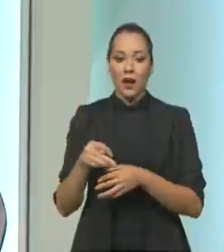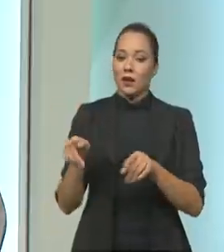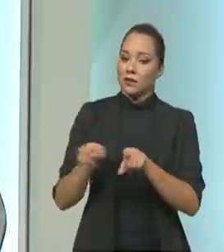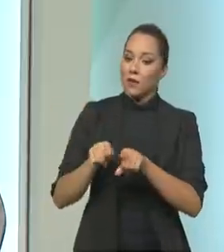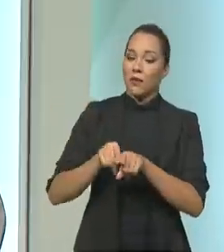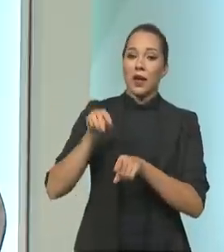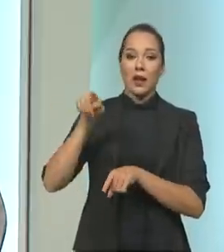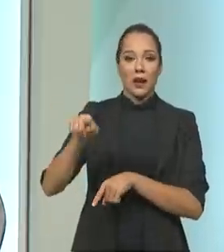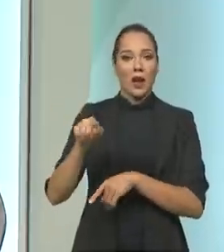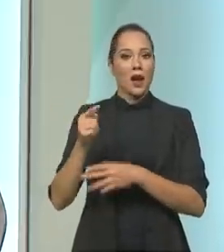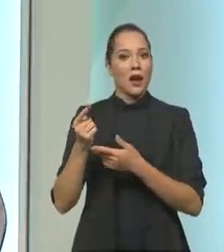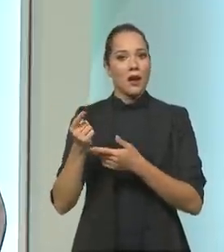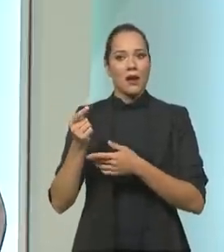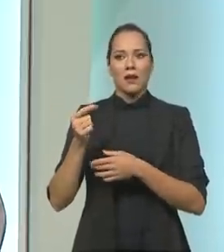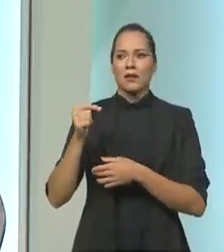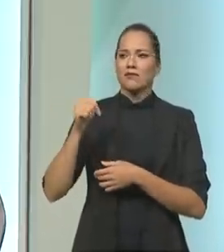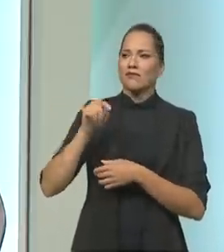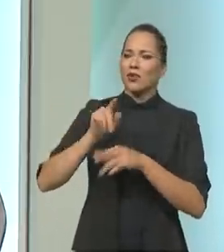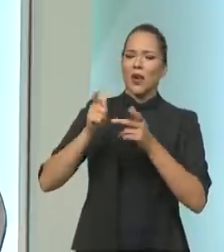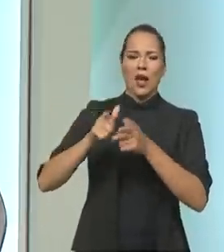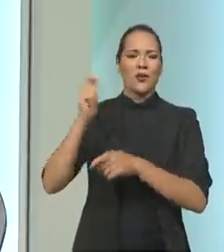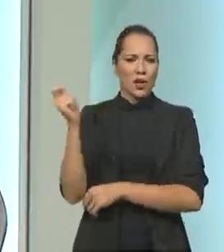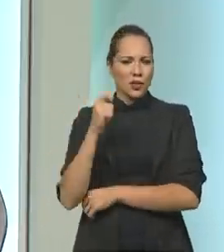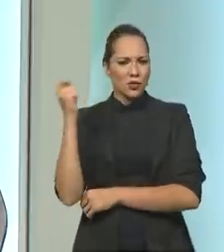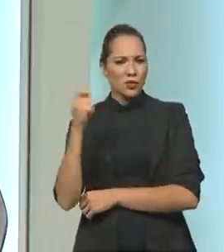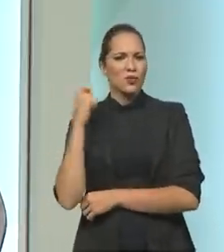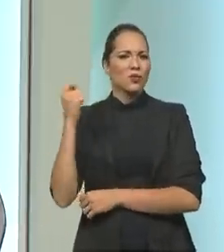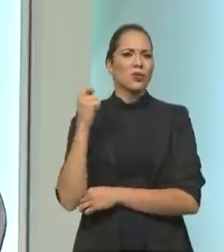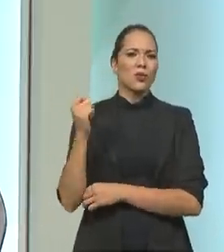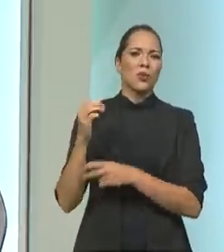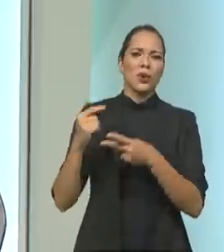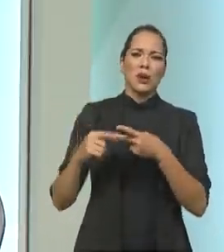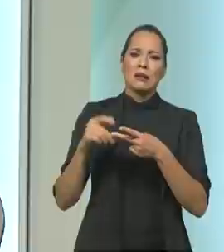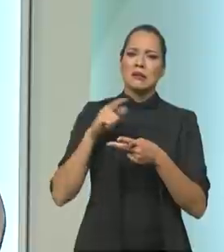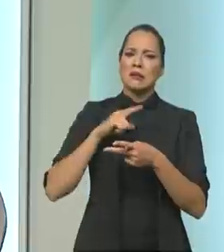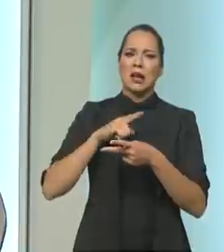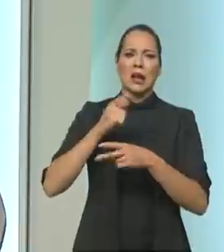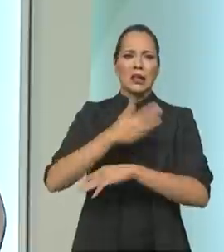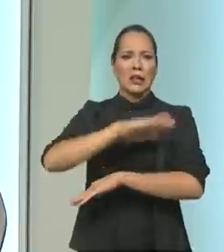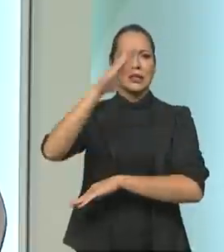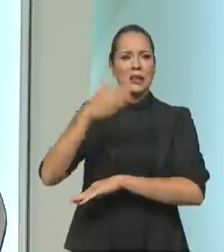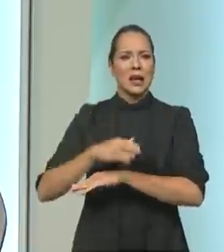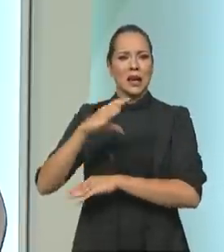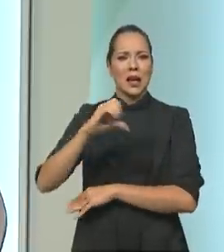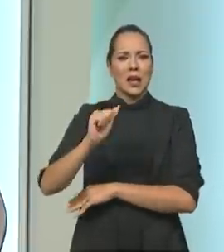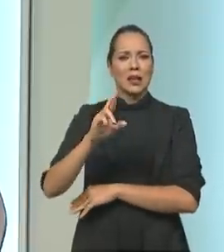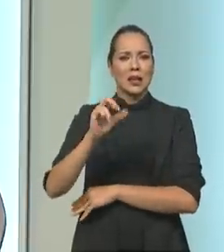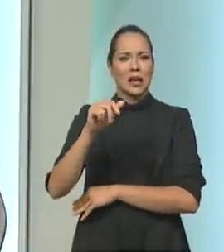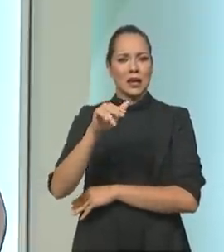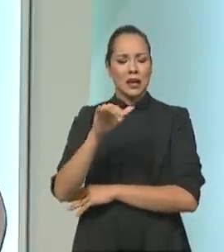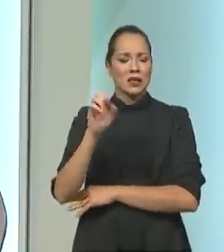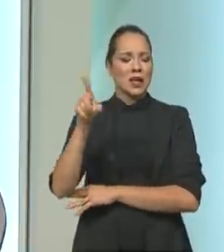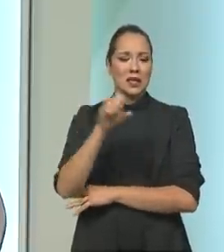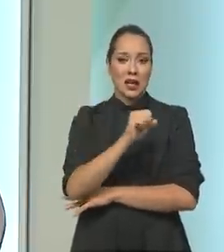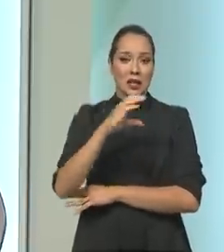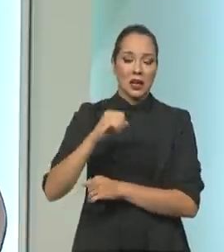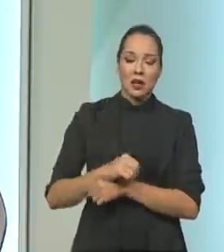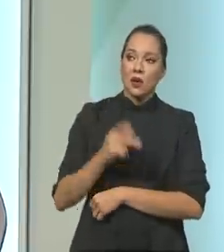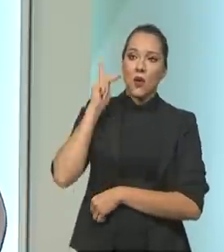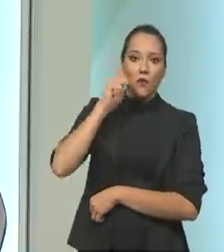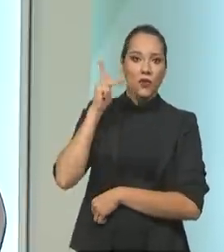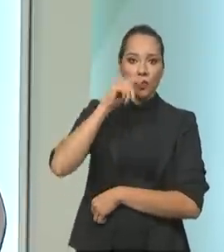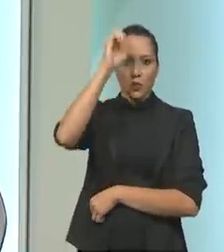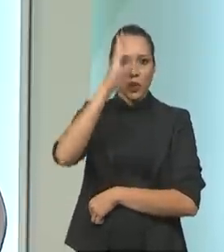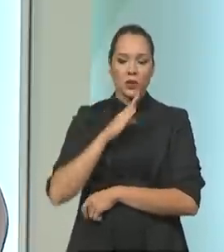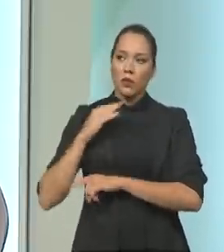lá em Flores da Cunha, lá em Nova Pádua, no Rio Grande do Sul, lá em Rancho Queimado, na Serra Catarinense. E você vê que o vinho brasileiro de 10 anos